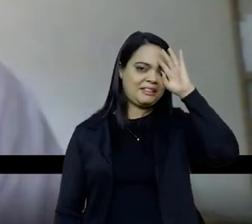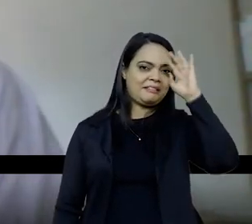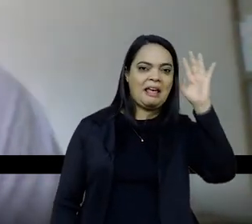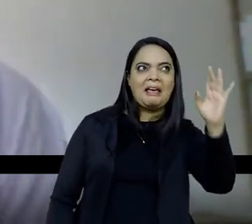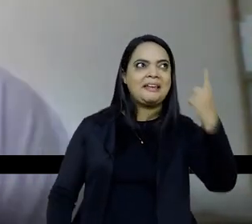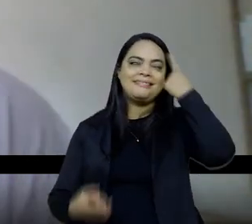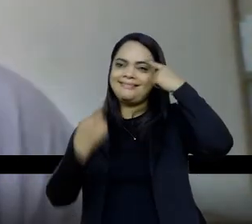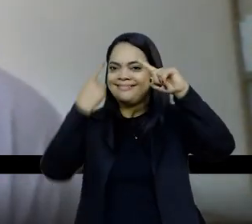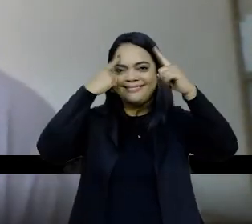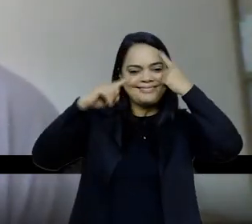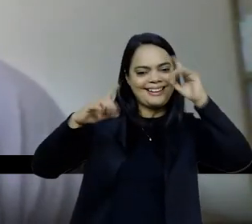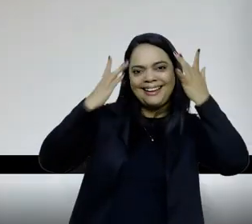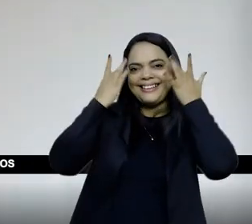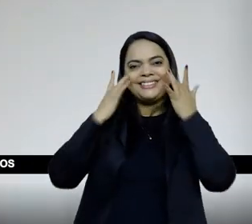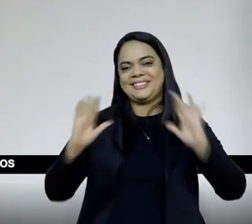será, então.